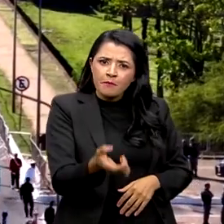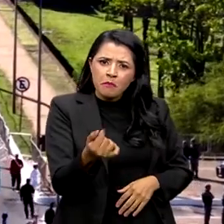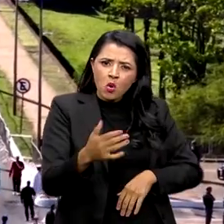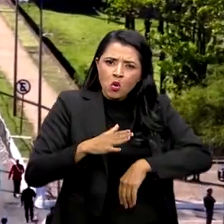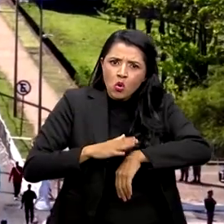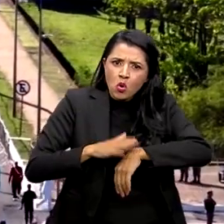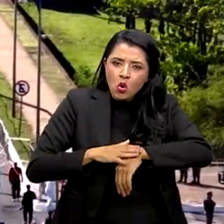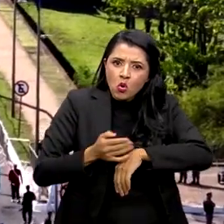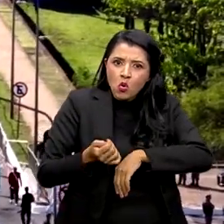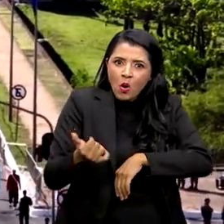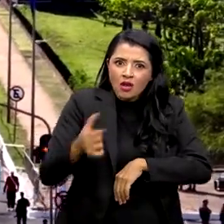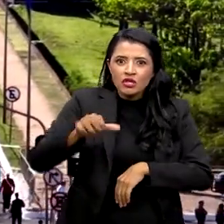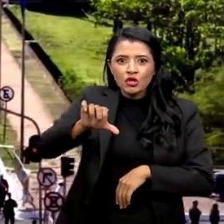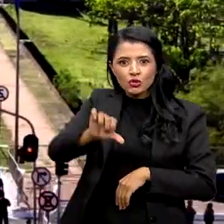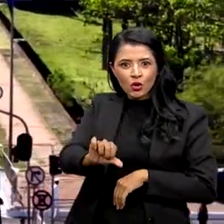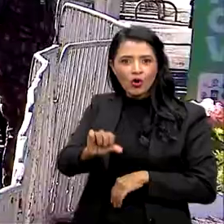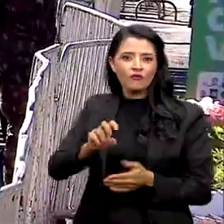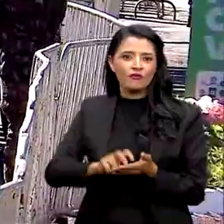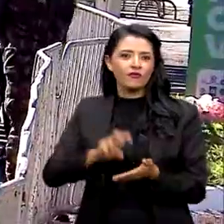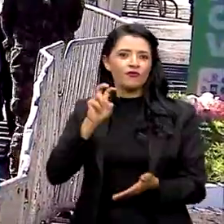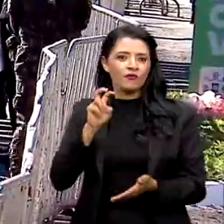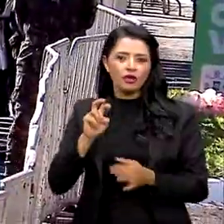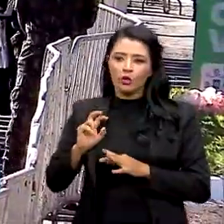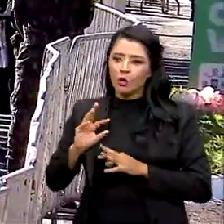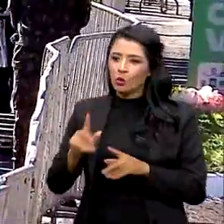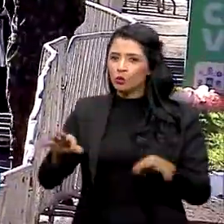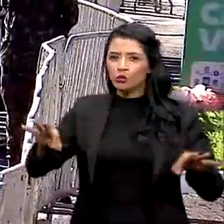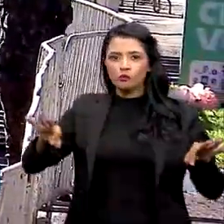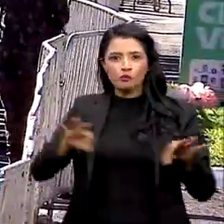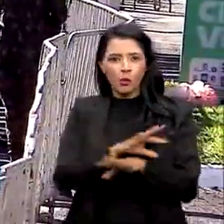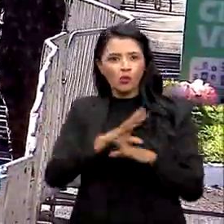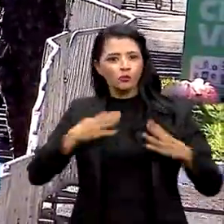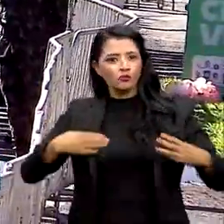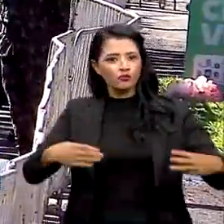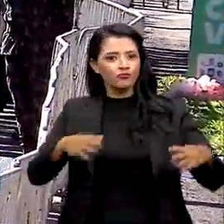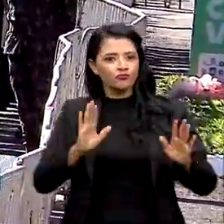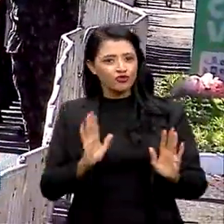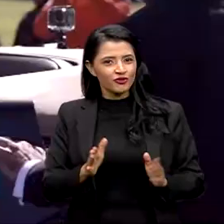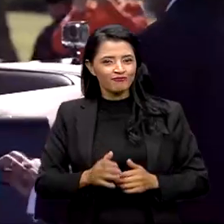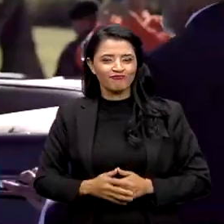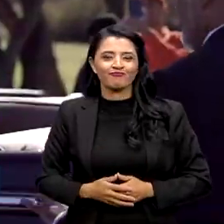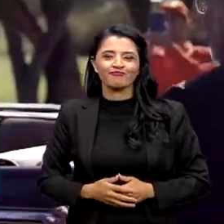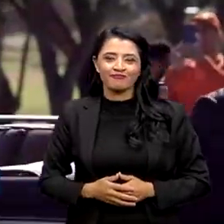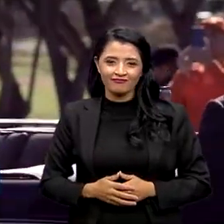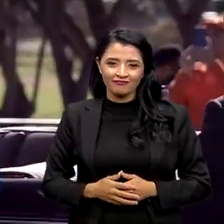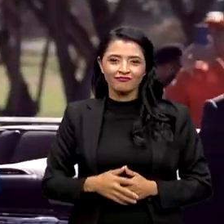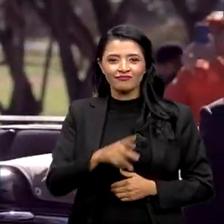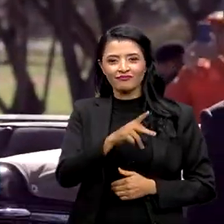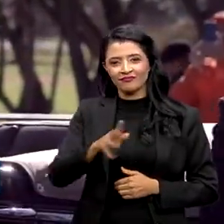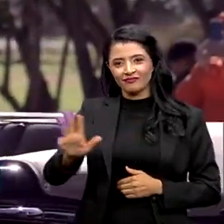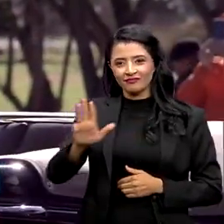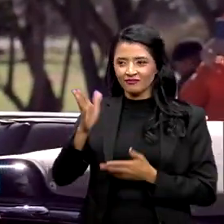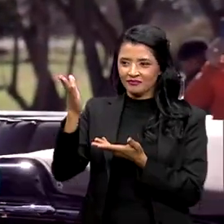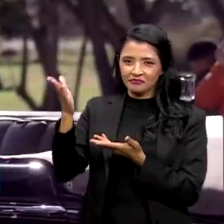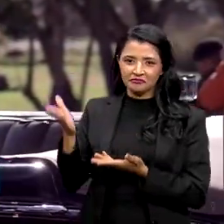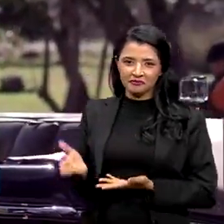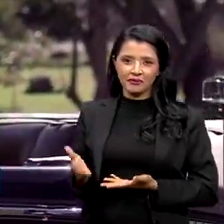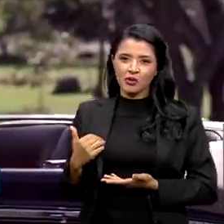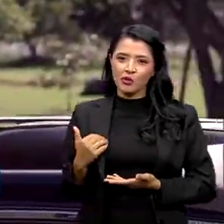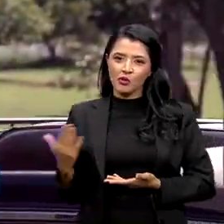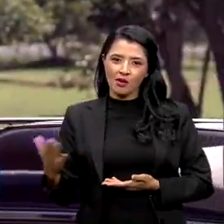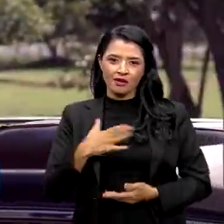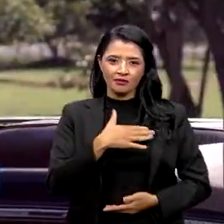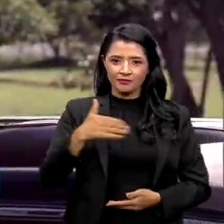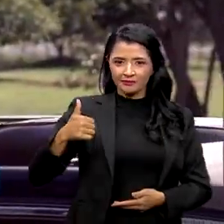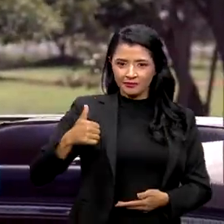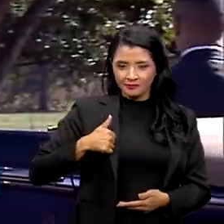minutos para as 9 horas da manhã, tudo pronto na esplanada dos ministérios. O presidente Lula, ao lado da primeira